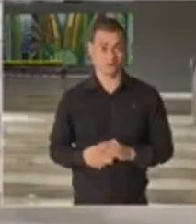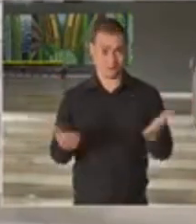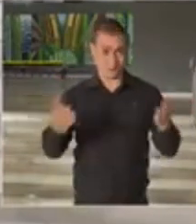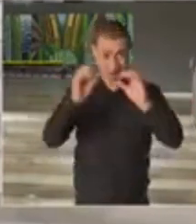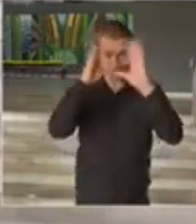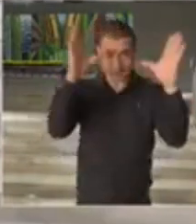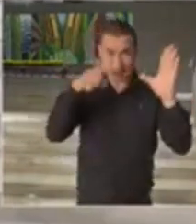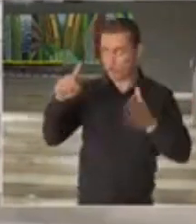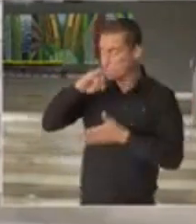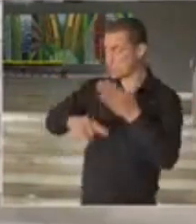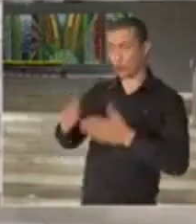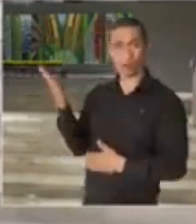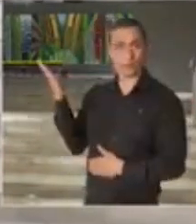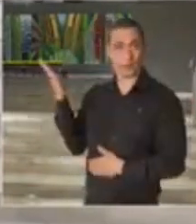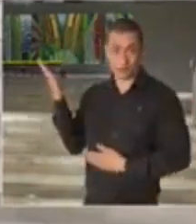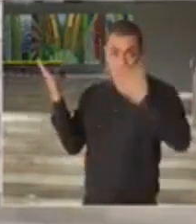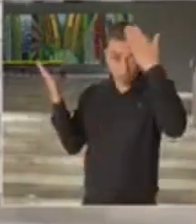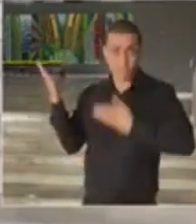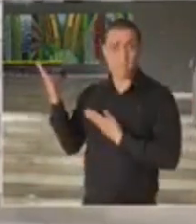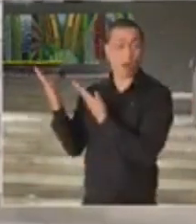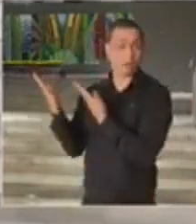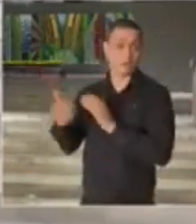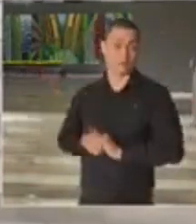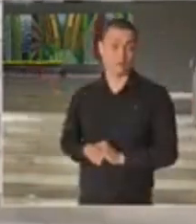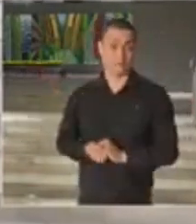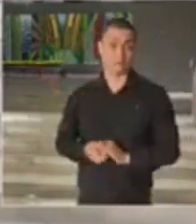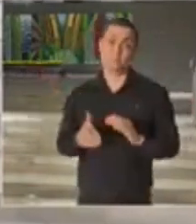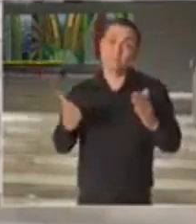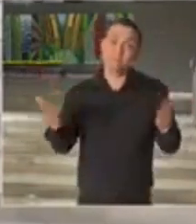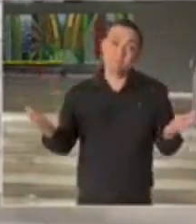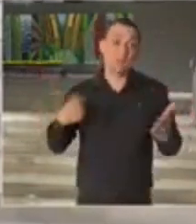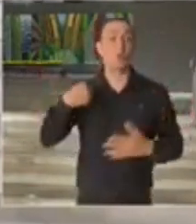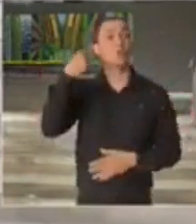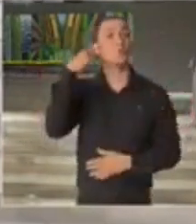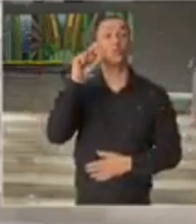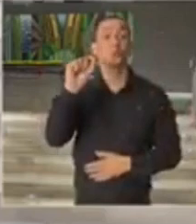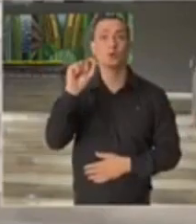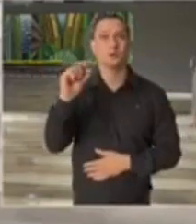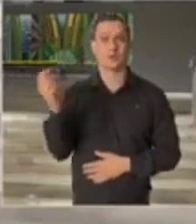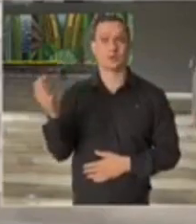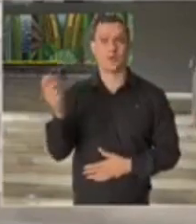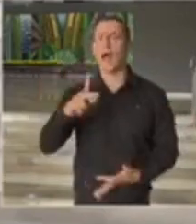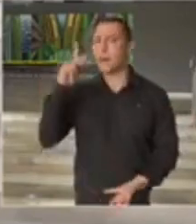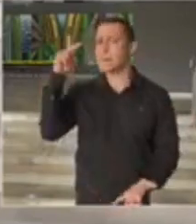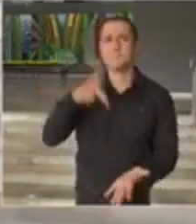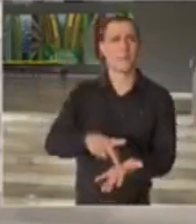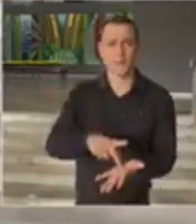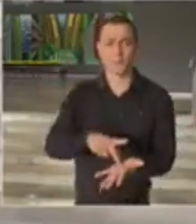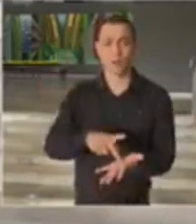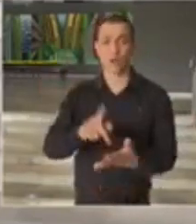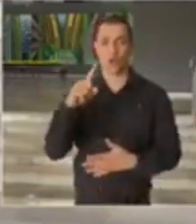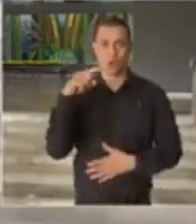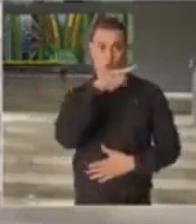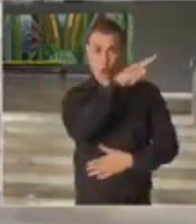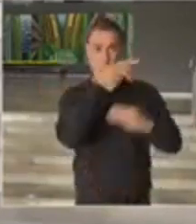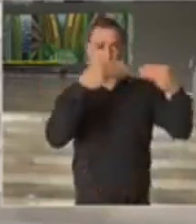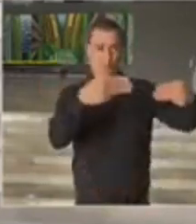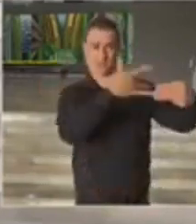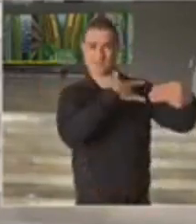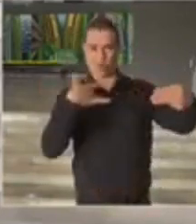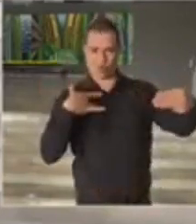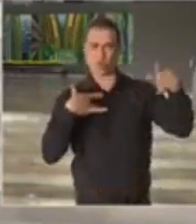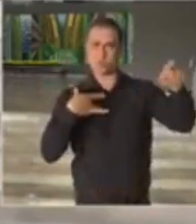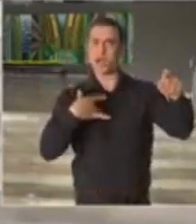aí os documentos, estão aí os fatos. E acho que, em definitivo, o nosso Ministério tem que